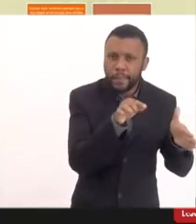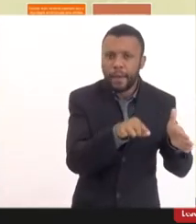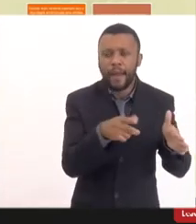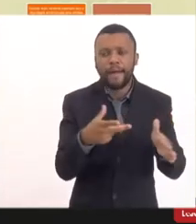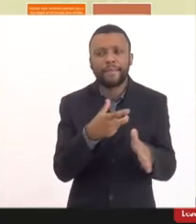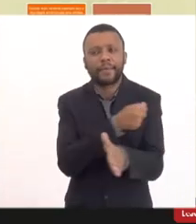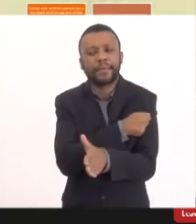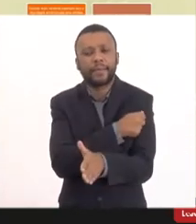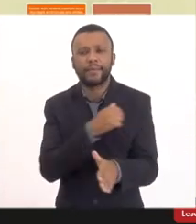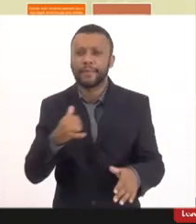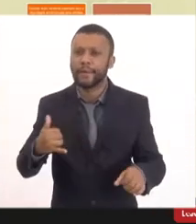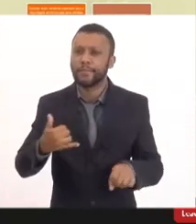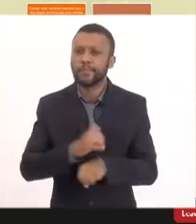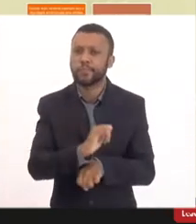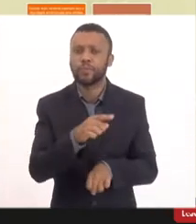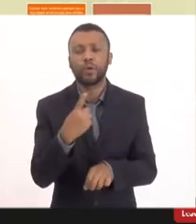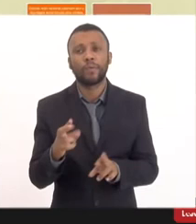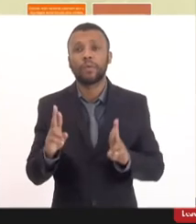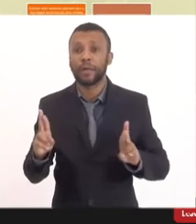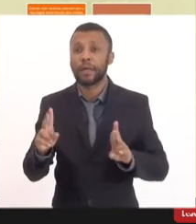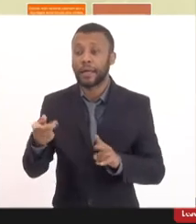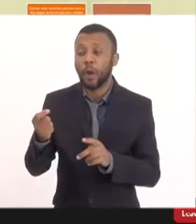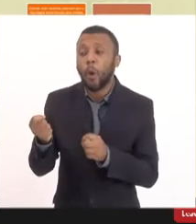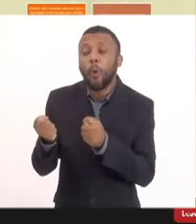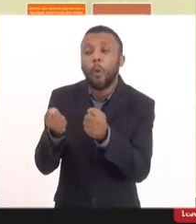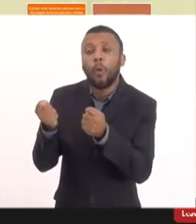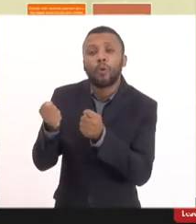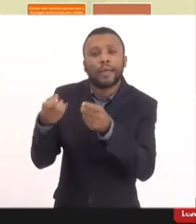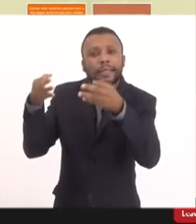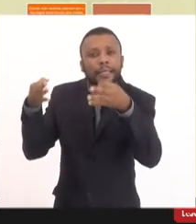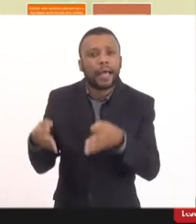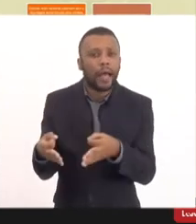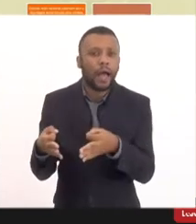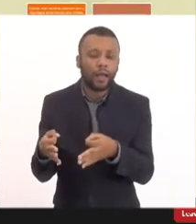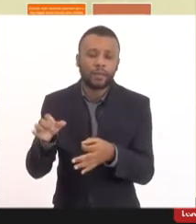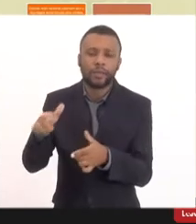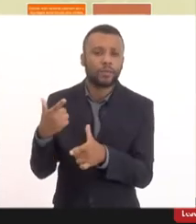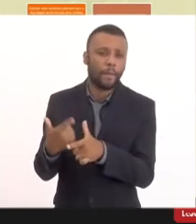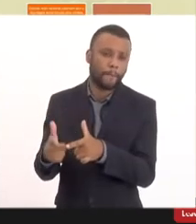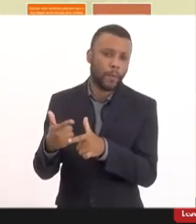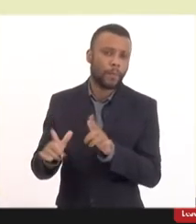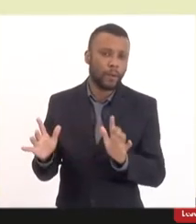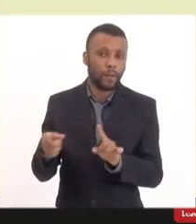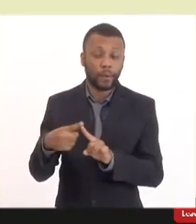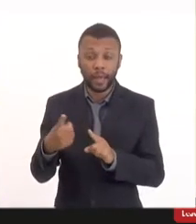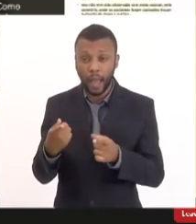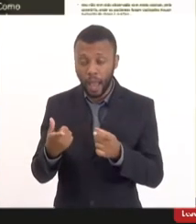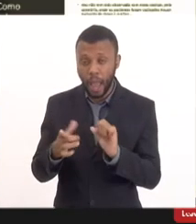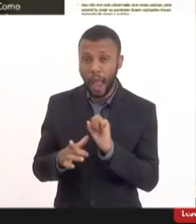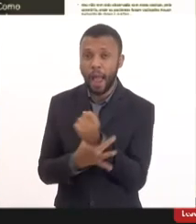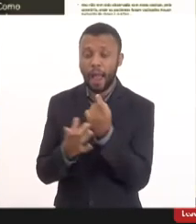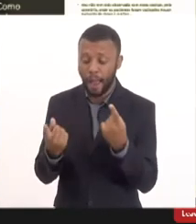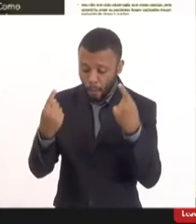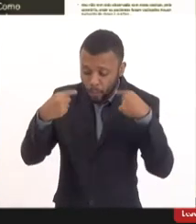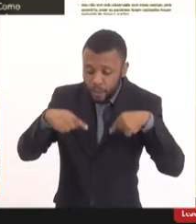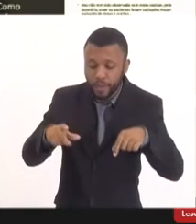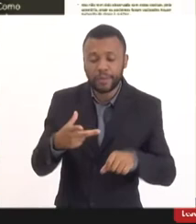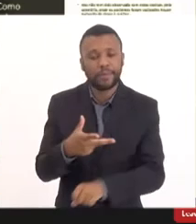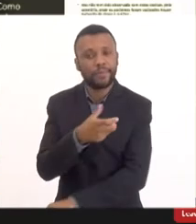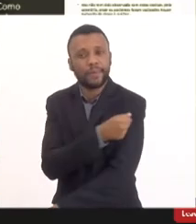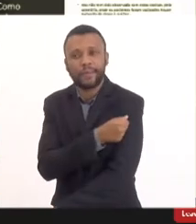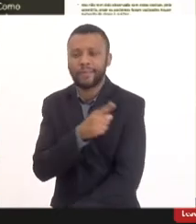que eles não tenham controle das coisas na mão e isso é um problema porque a imunidade dessas vacinas vocês já